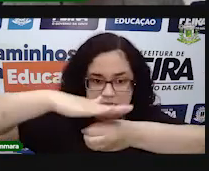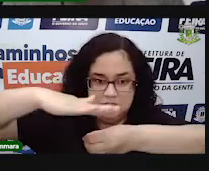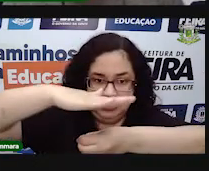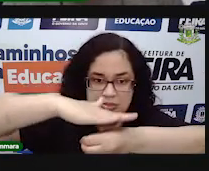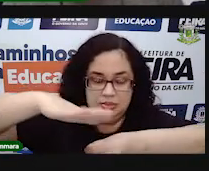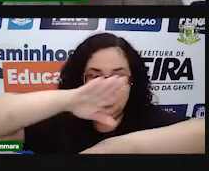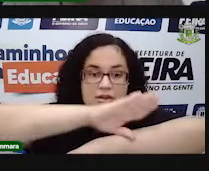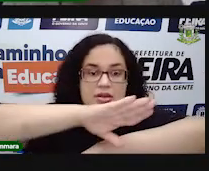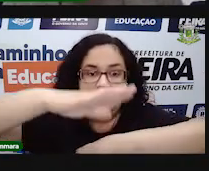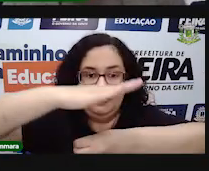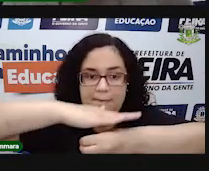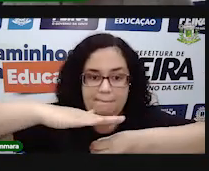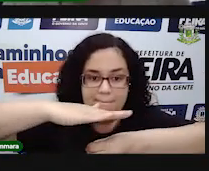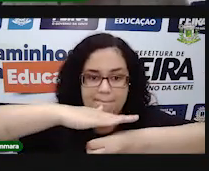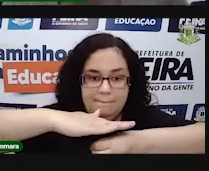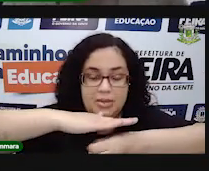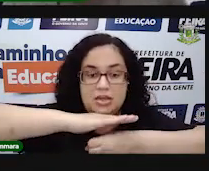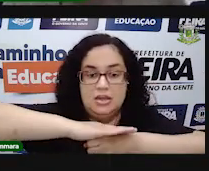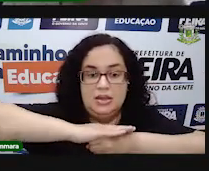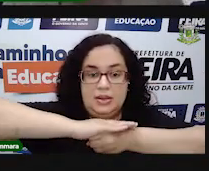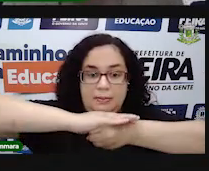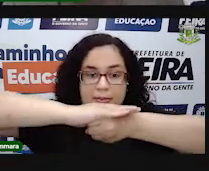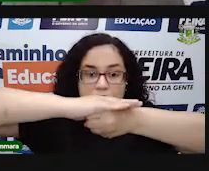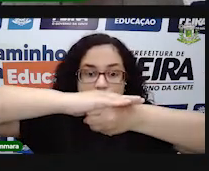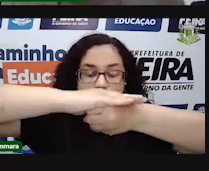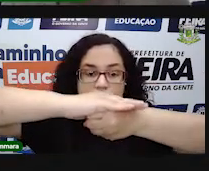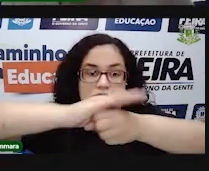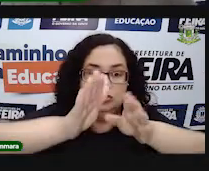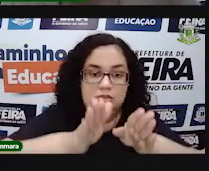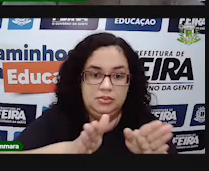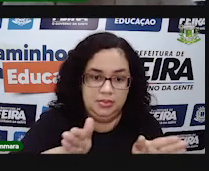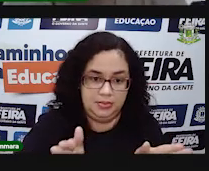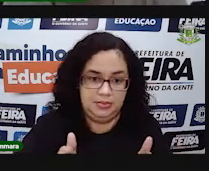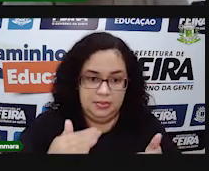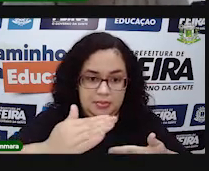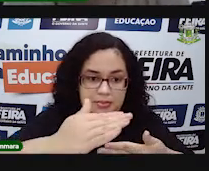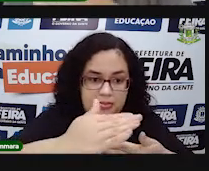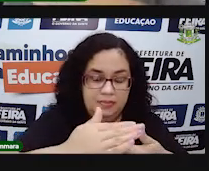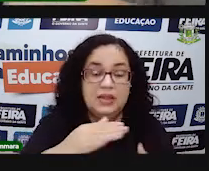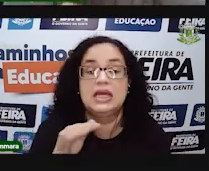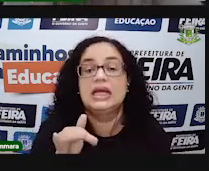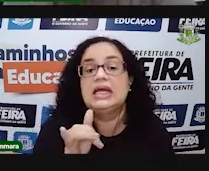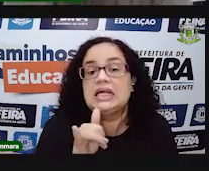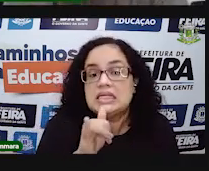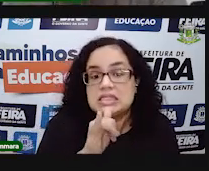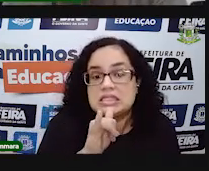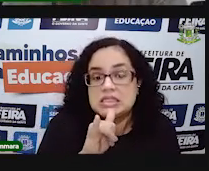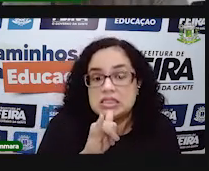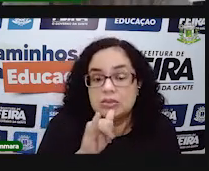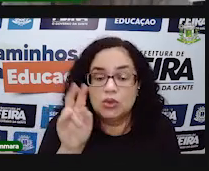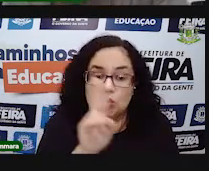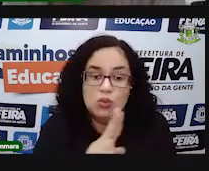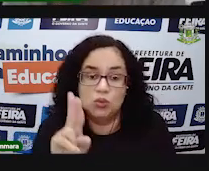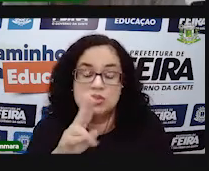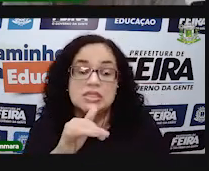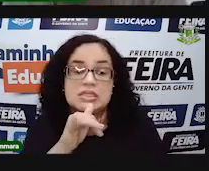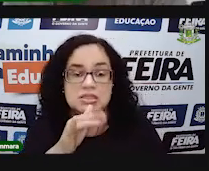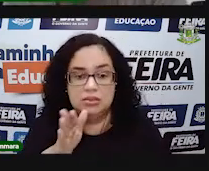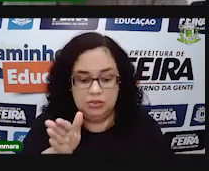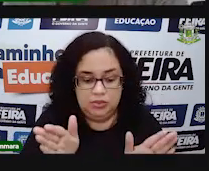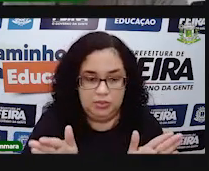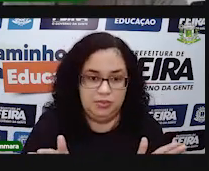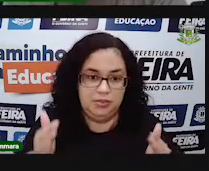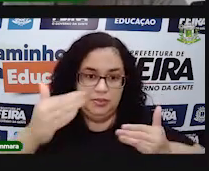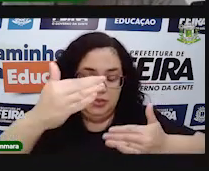partezinha de baixo em cima, em cinza, desculpa, é a base que apoia a pirâmide na mesa,